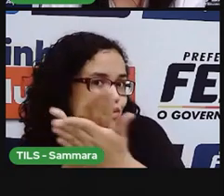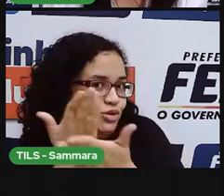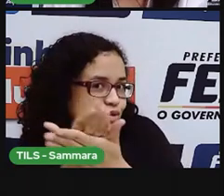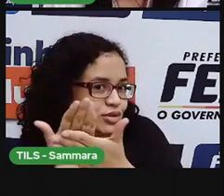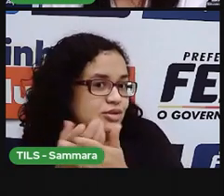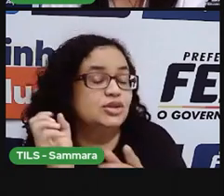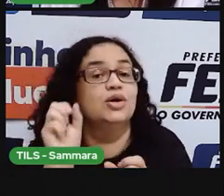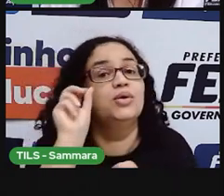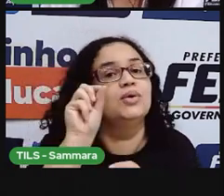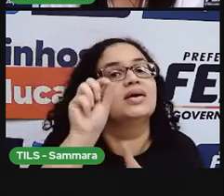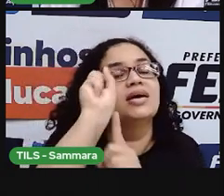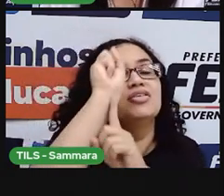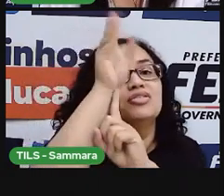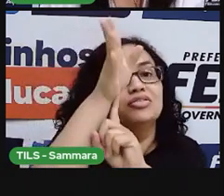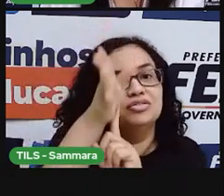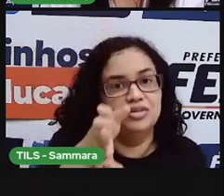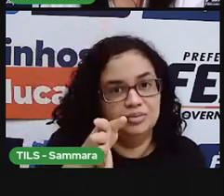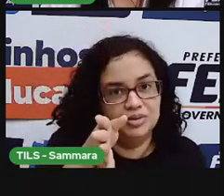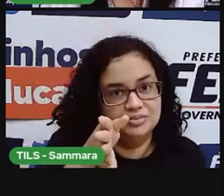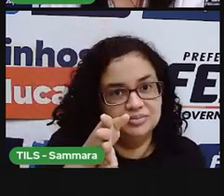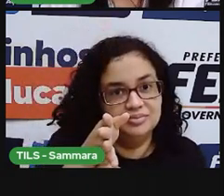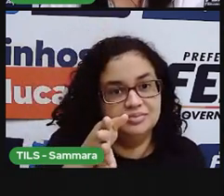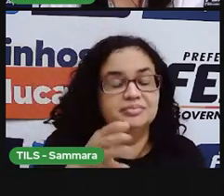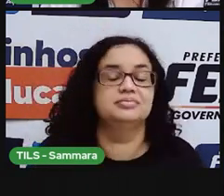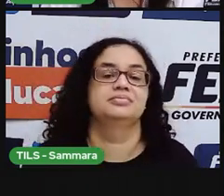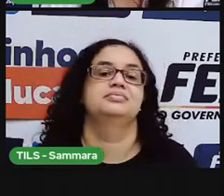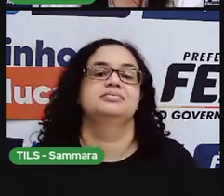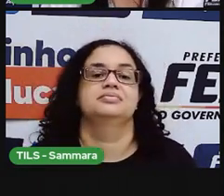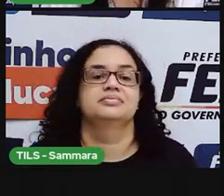Vamos estudar um pouquinho sobre fábula.